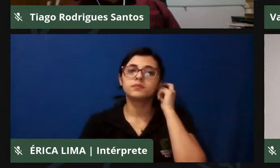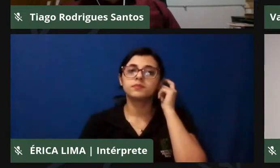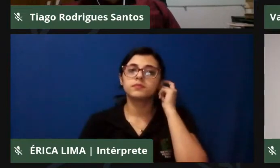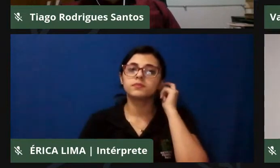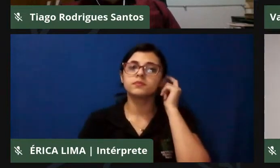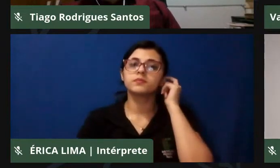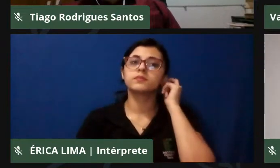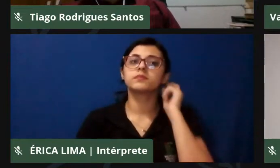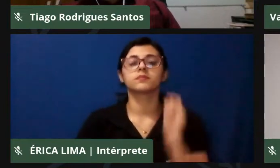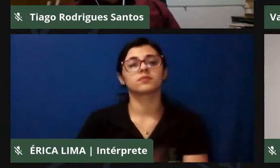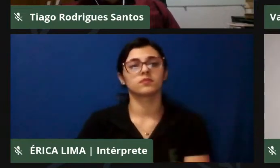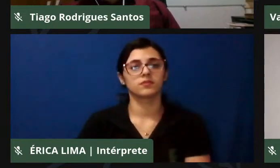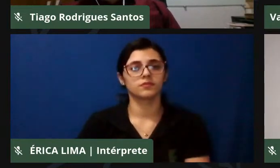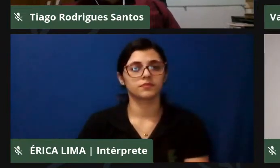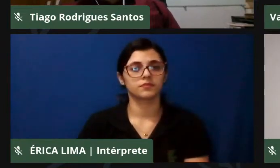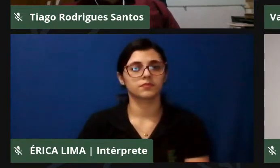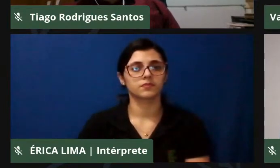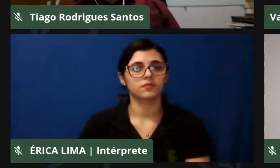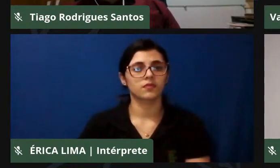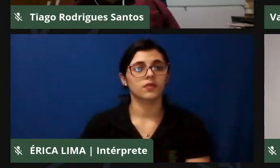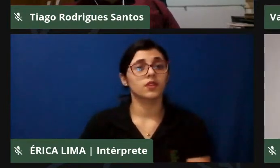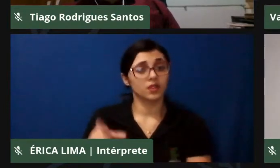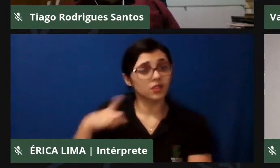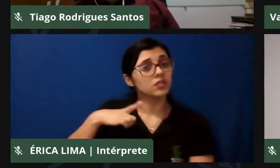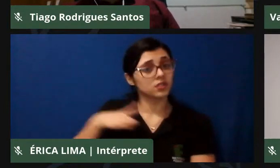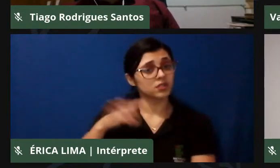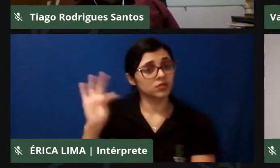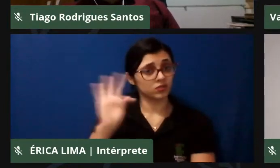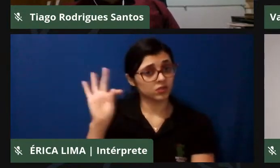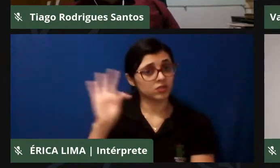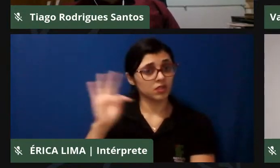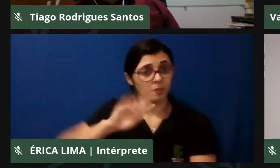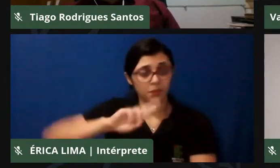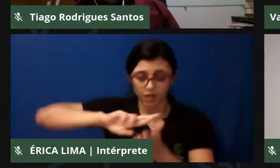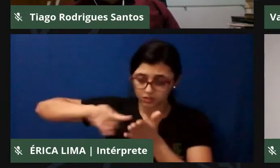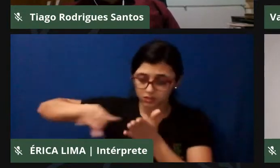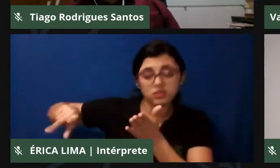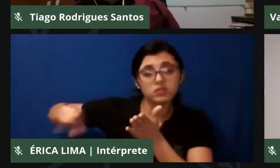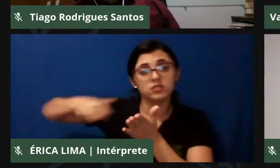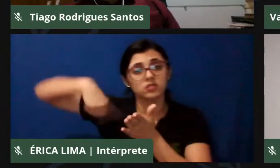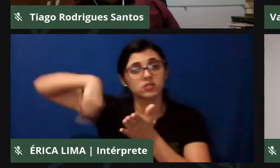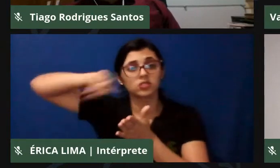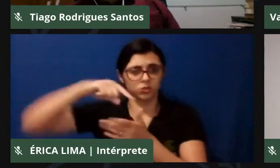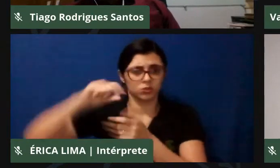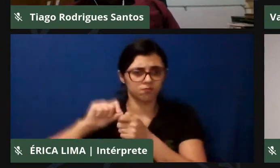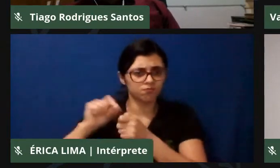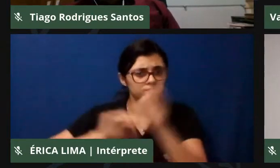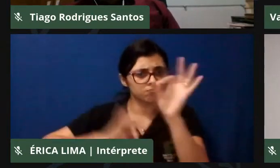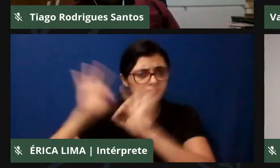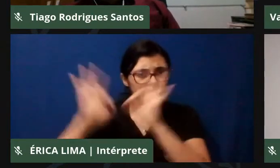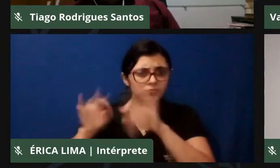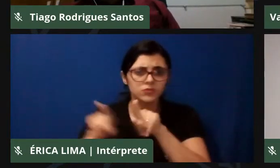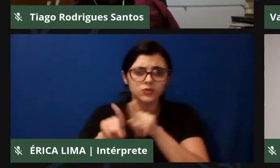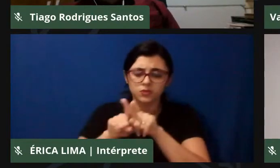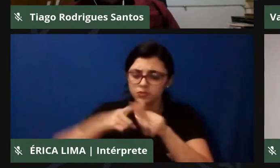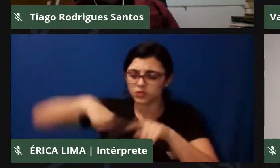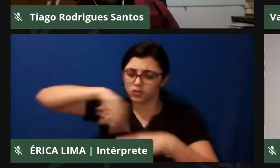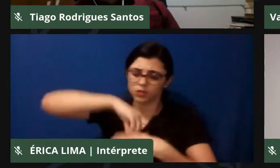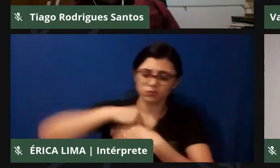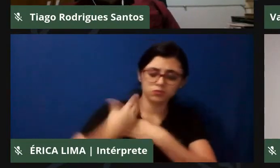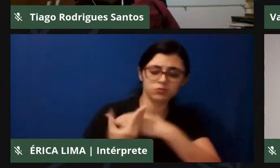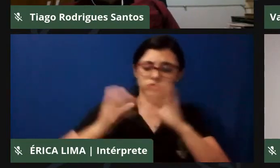condizente aos trabalhos que a gente vem fazendo e como a gente tem se portado também no campo da academia, utilizado esse lugar